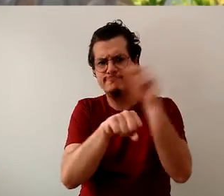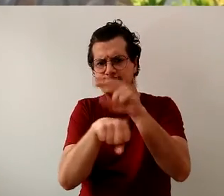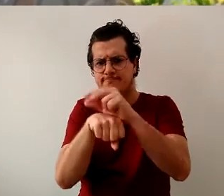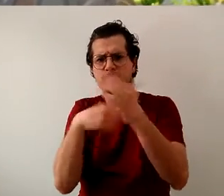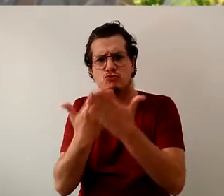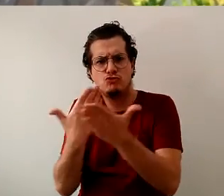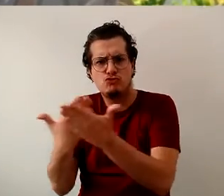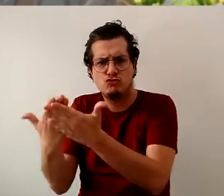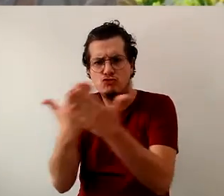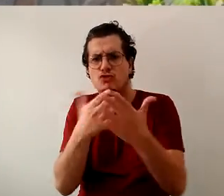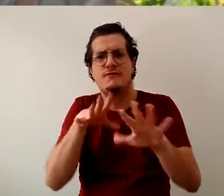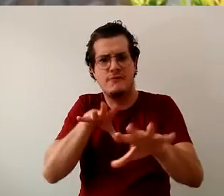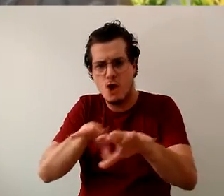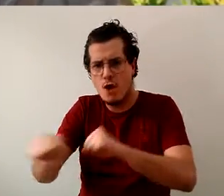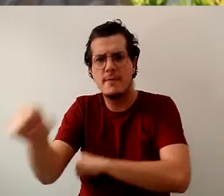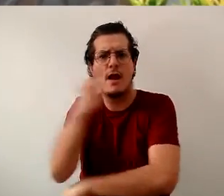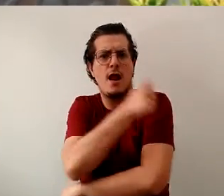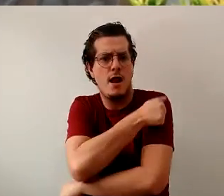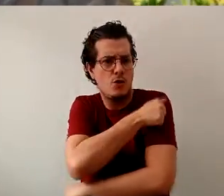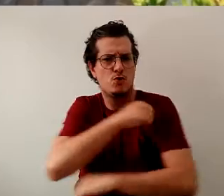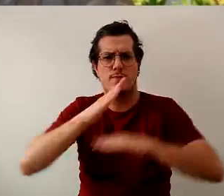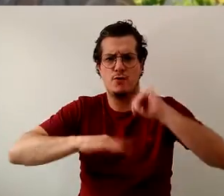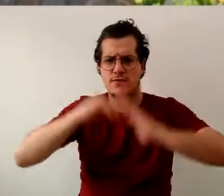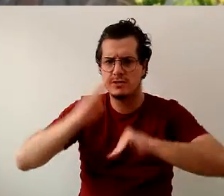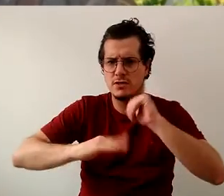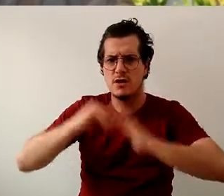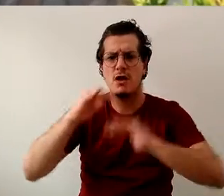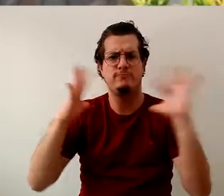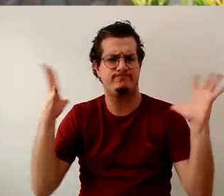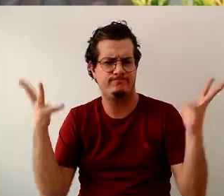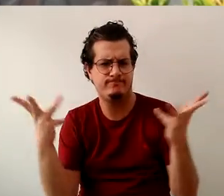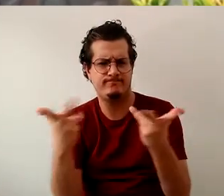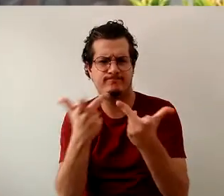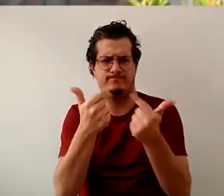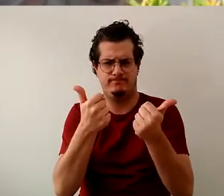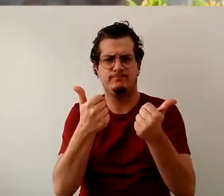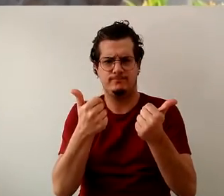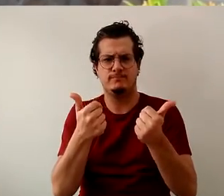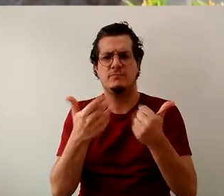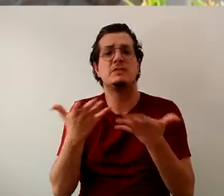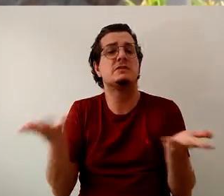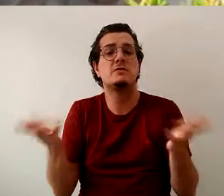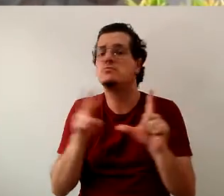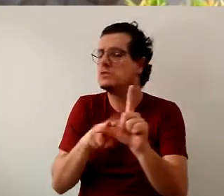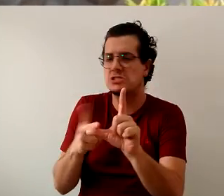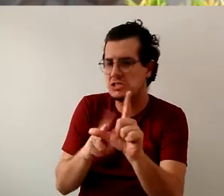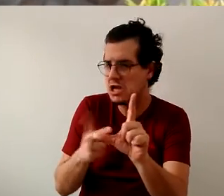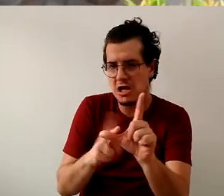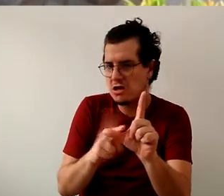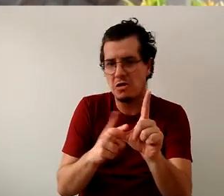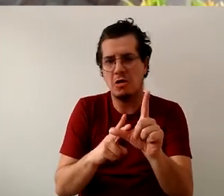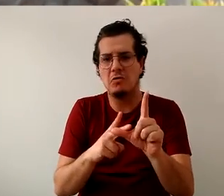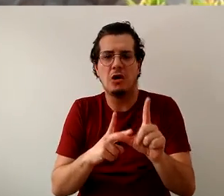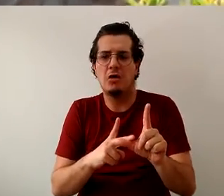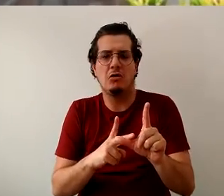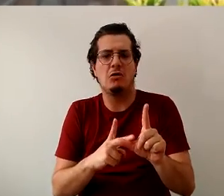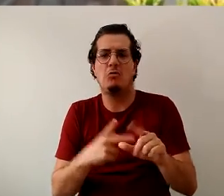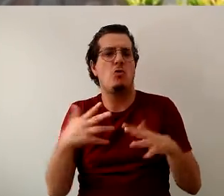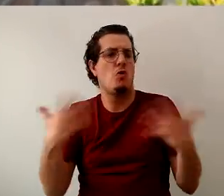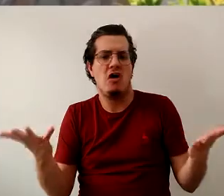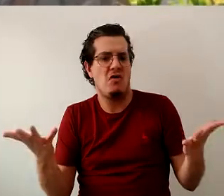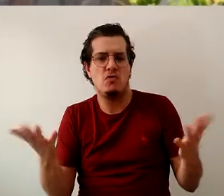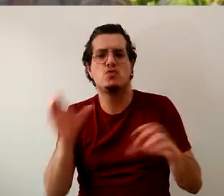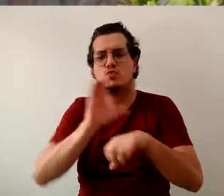Formando alunos com qualidade, profissionais com qualidade, que seja de licenciatura, que